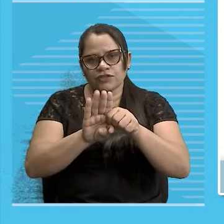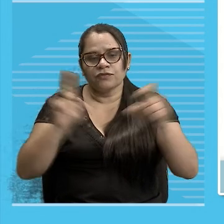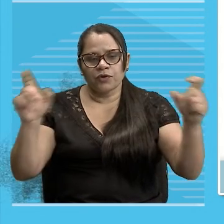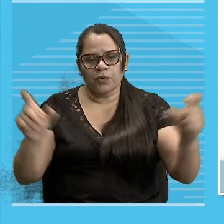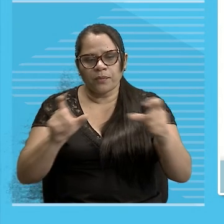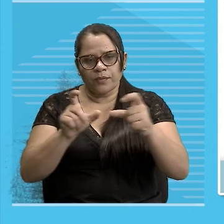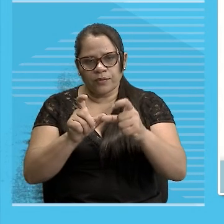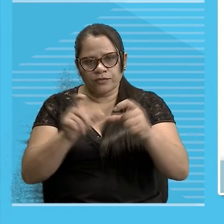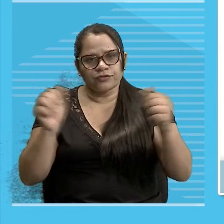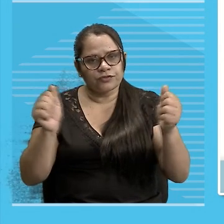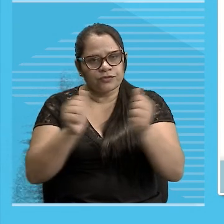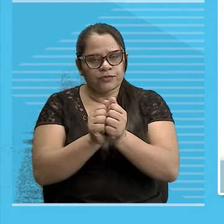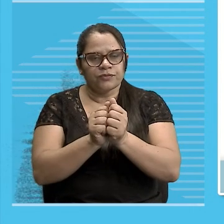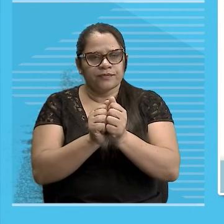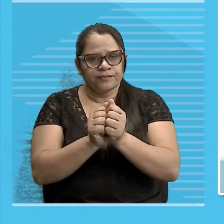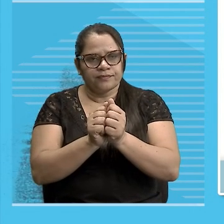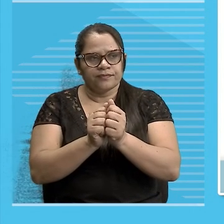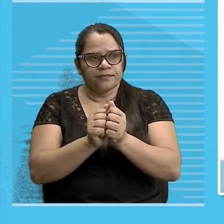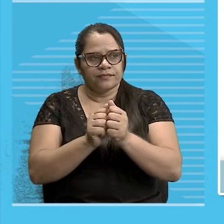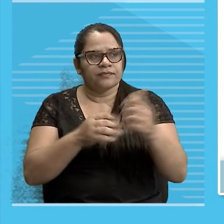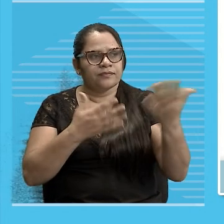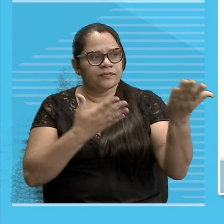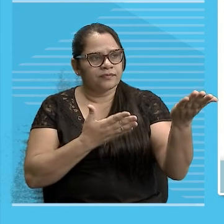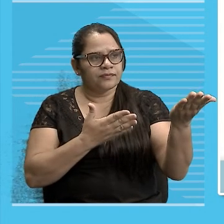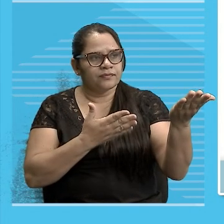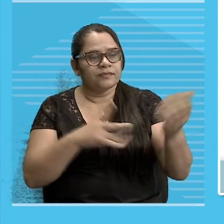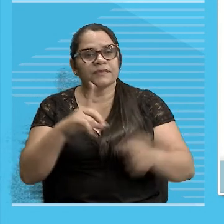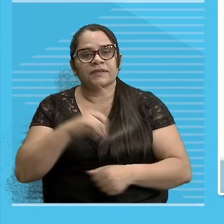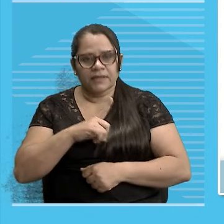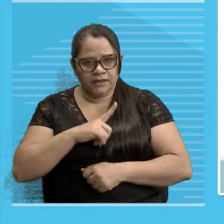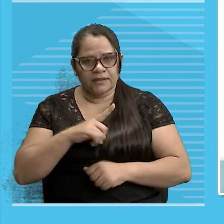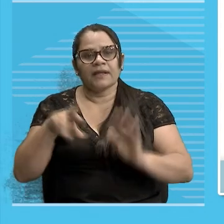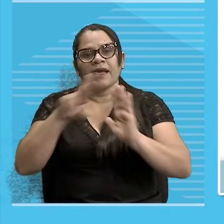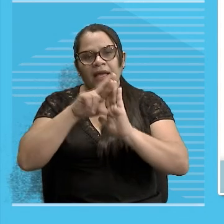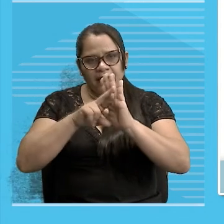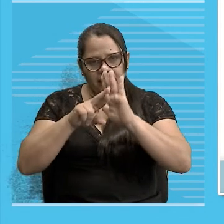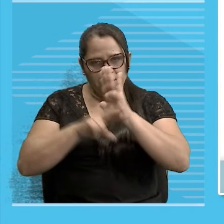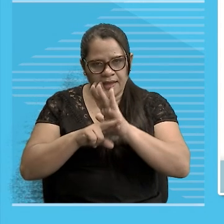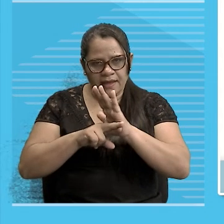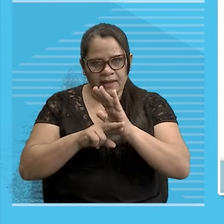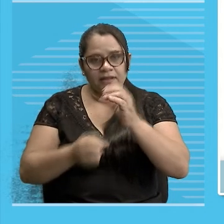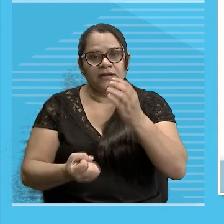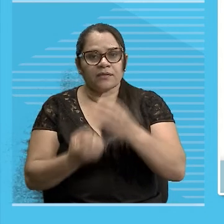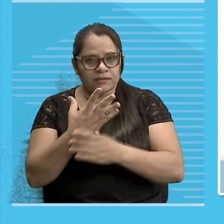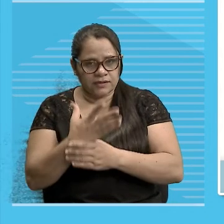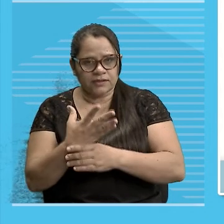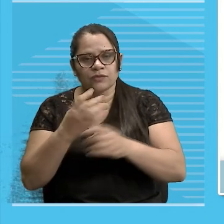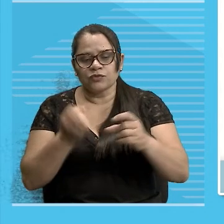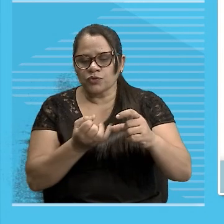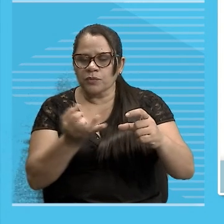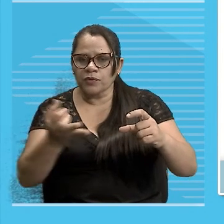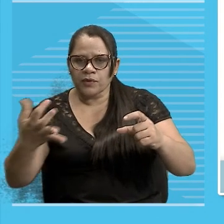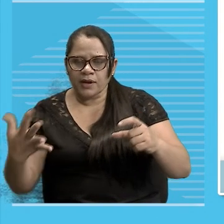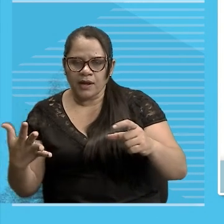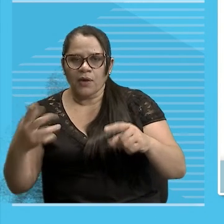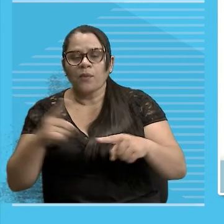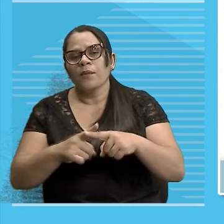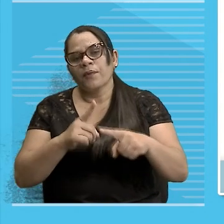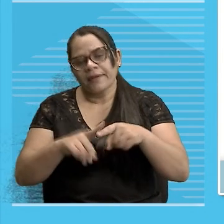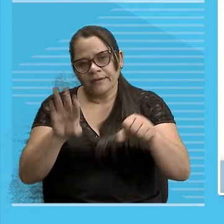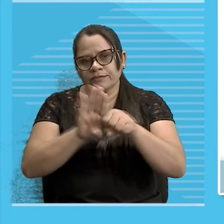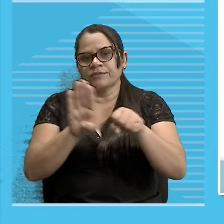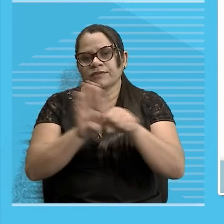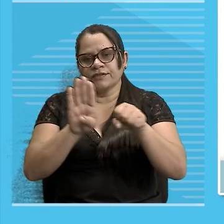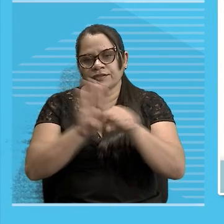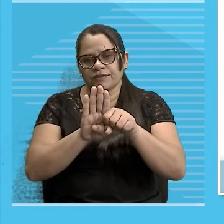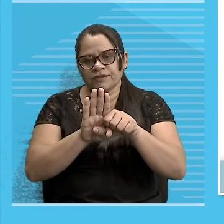Então Aí tem evidentemente algumas regrinhas para a formação do plural né Porque esses substantivos gente